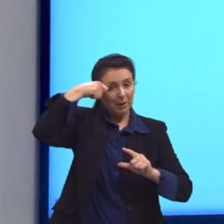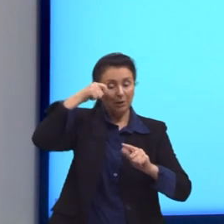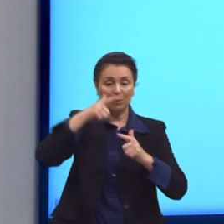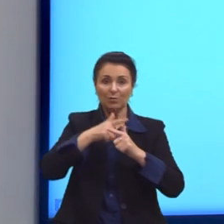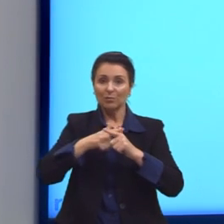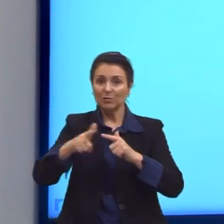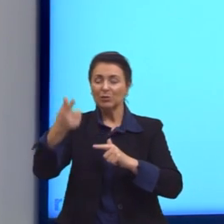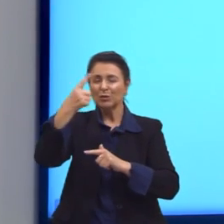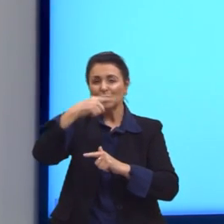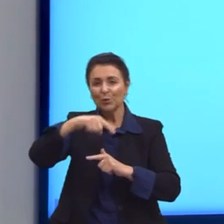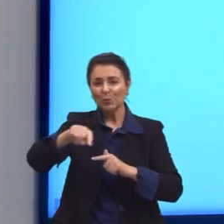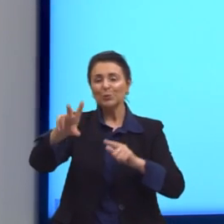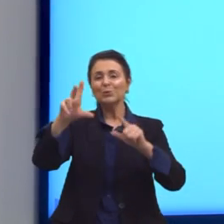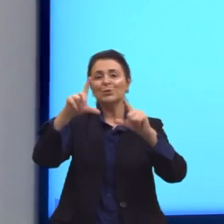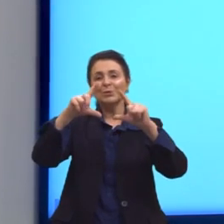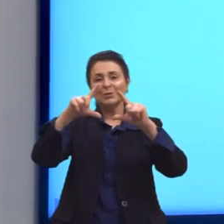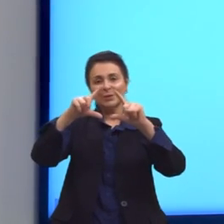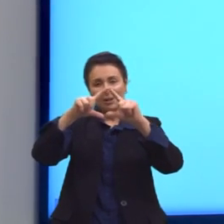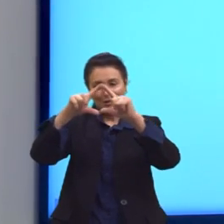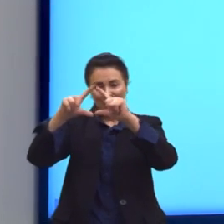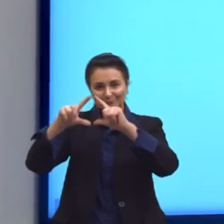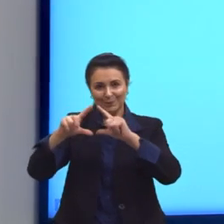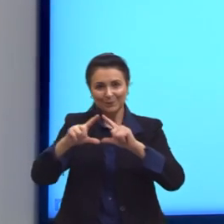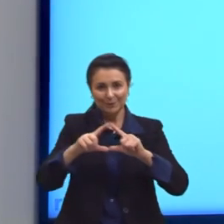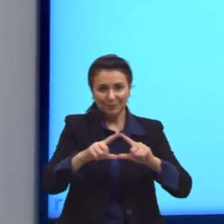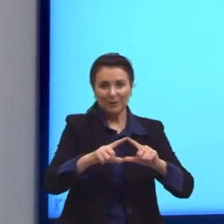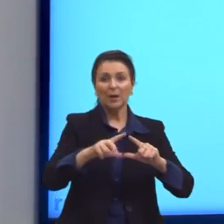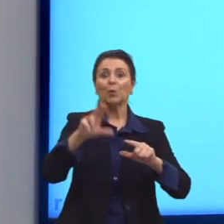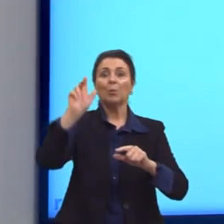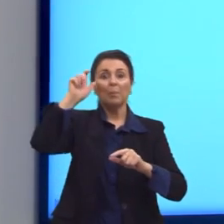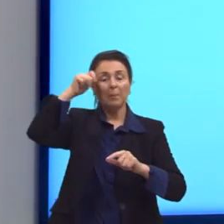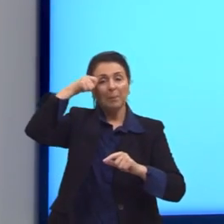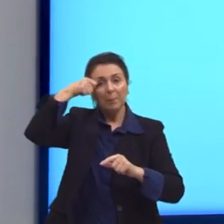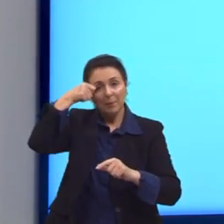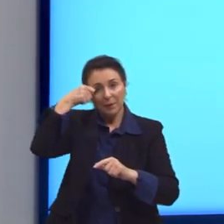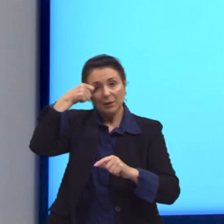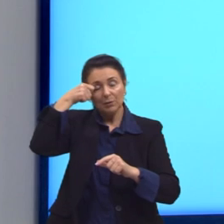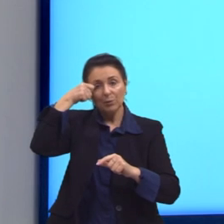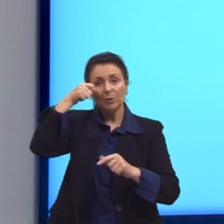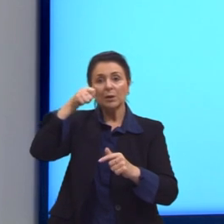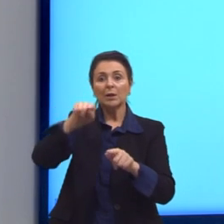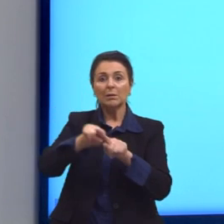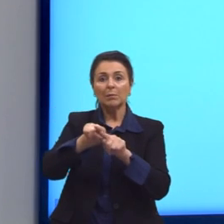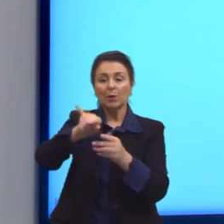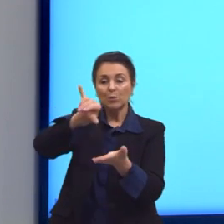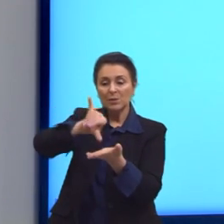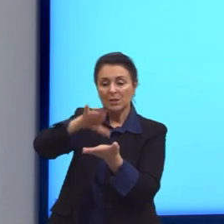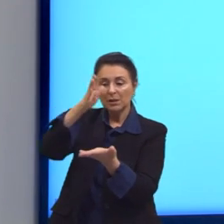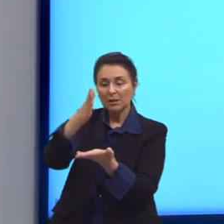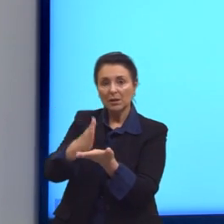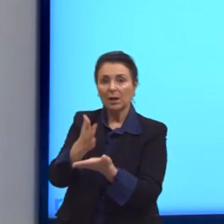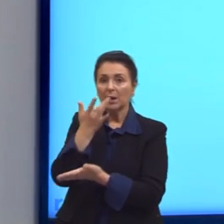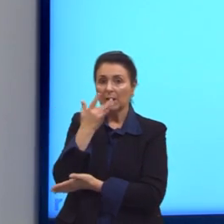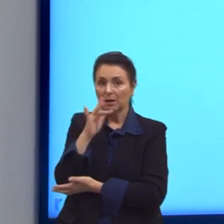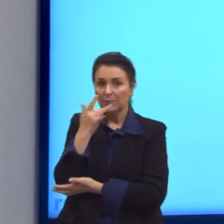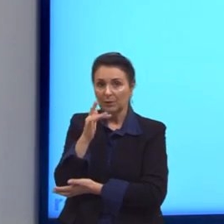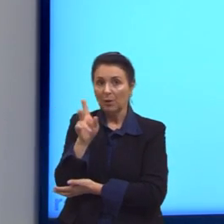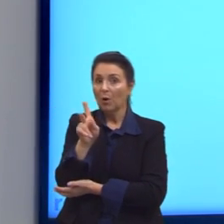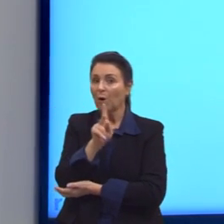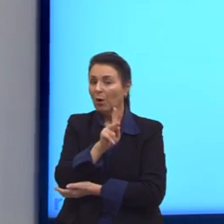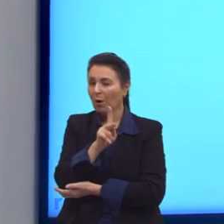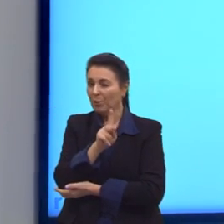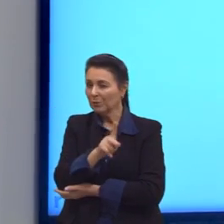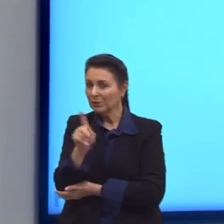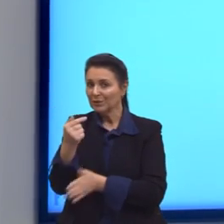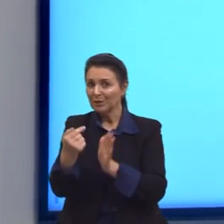três triângulos sombreados ali em preto, com o centro em branco. Aqui eu destaquei ela